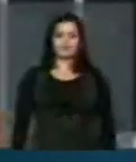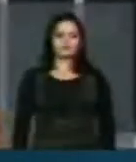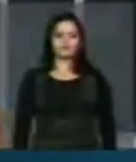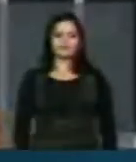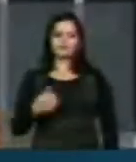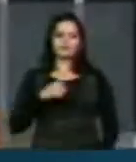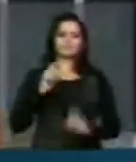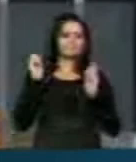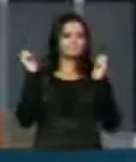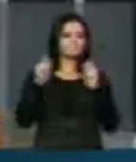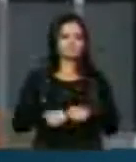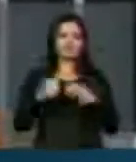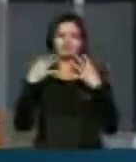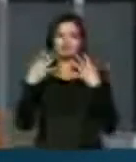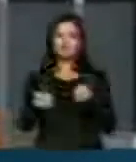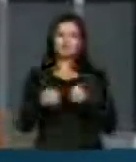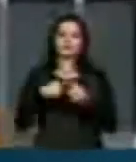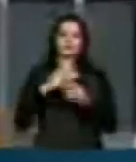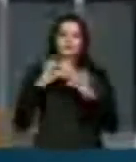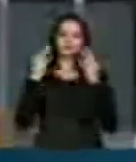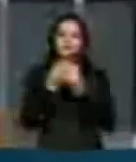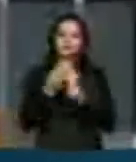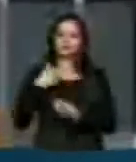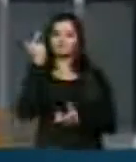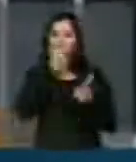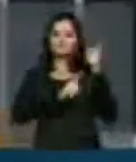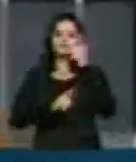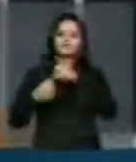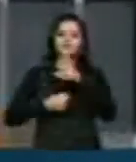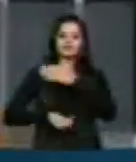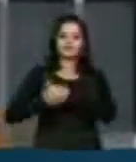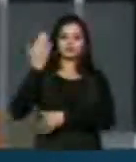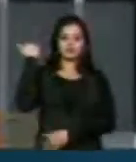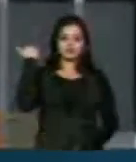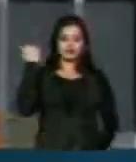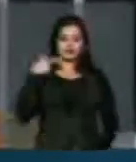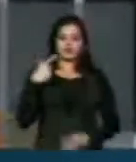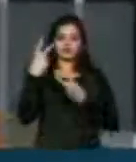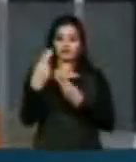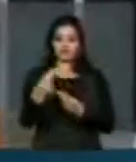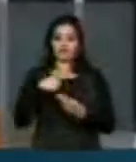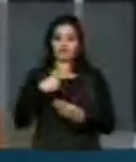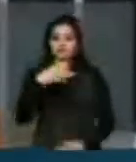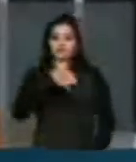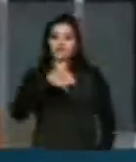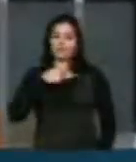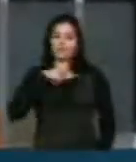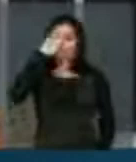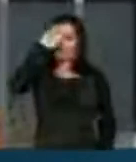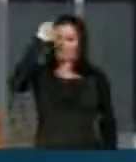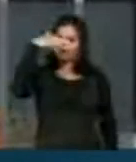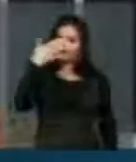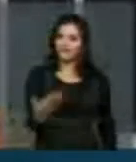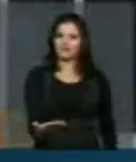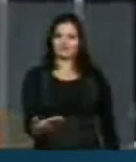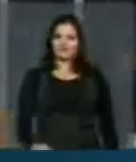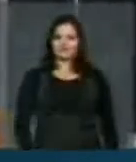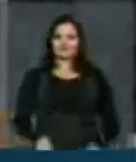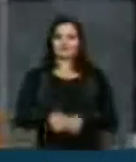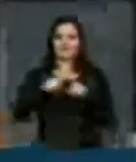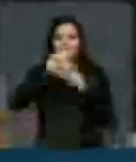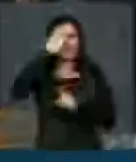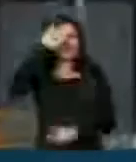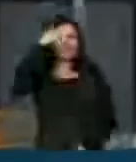retrocesso conquistado por ele e por todos da sua geração, como forma não apenas de homenageá-lo, mas de